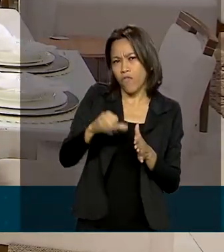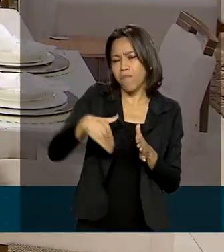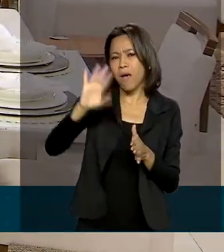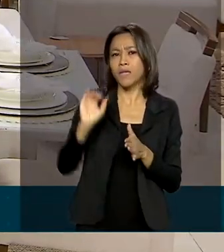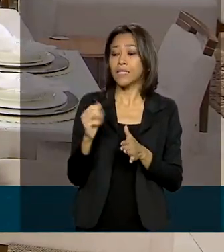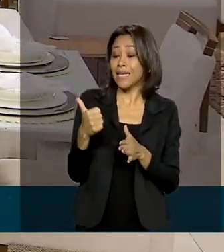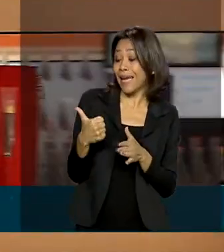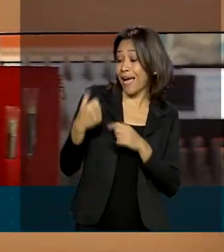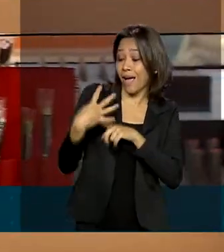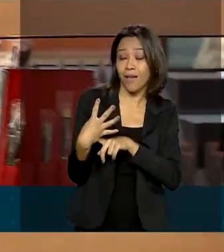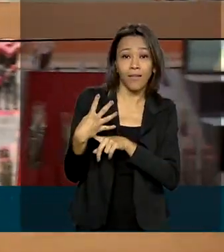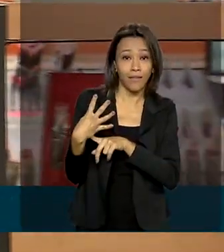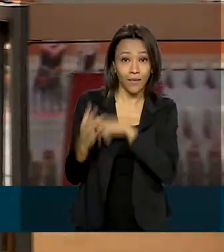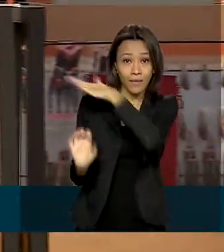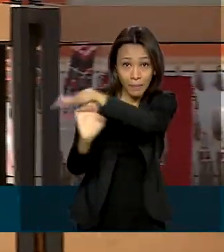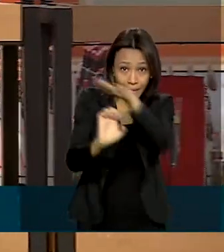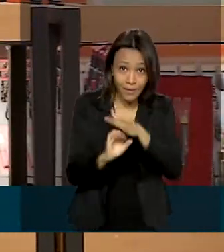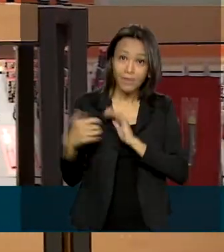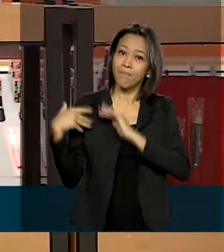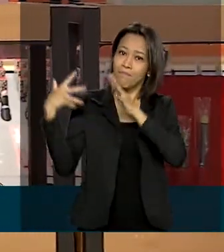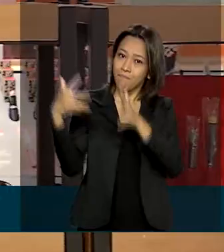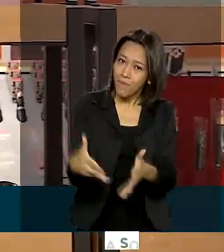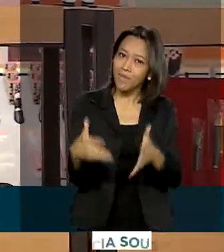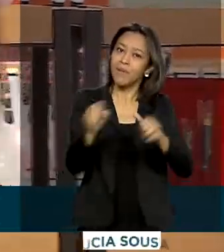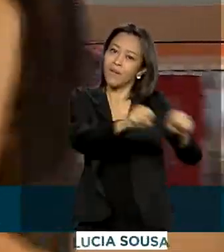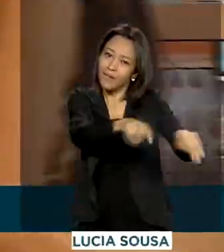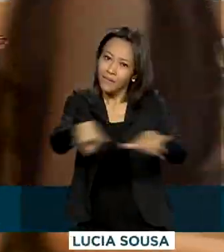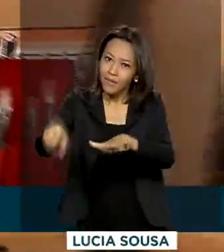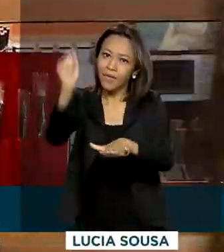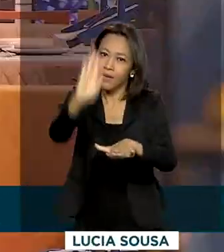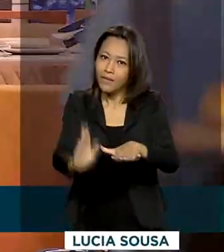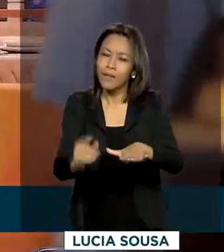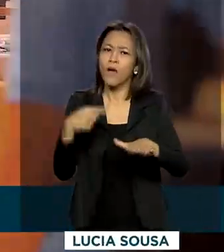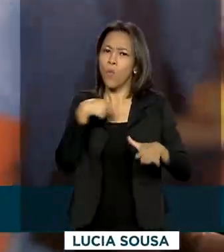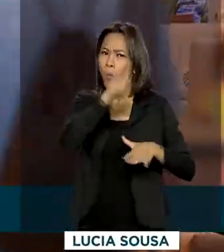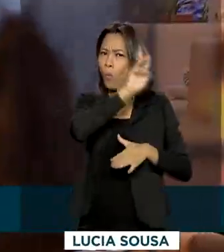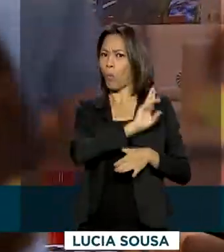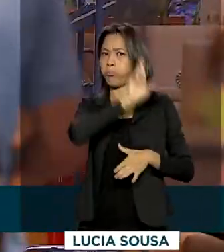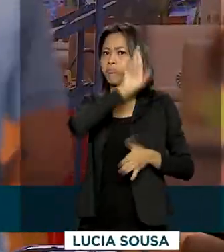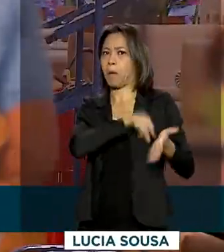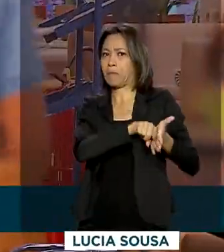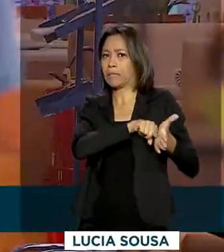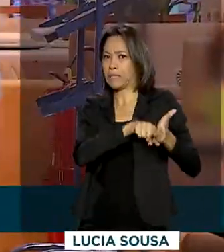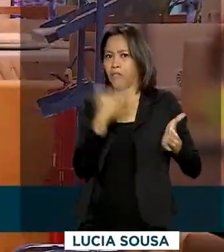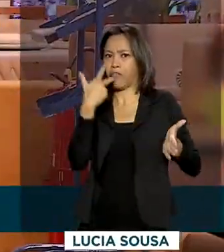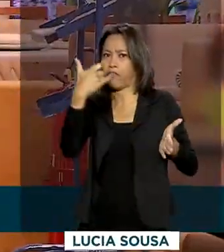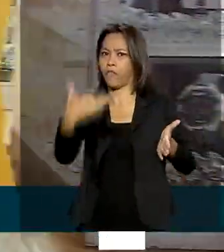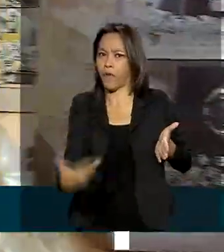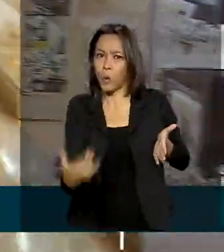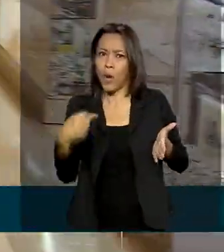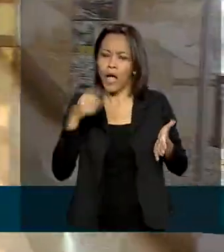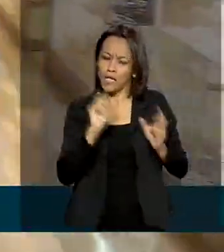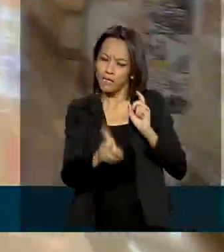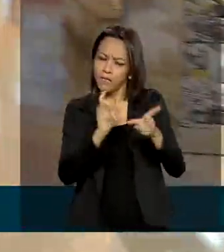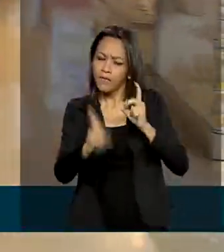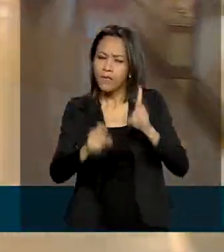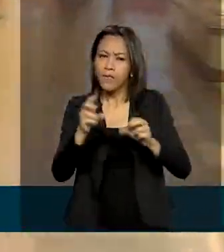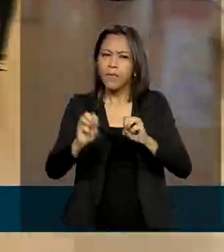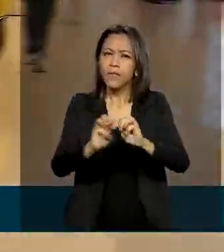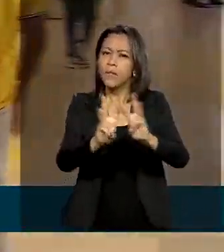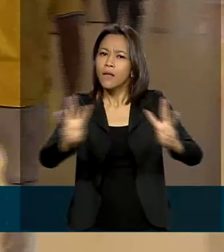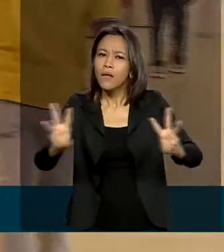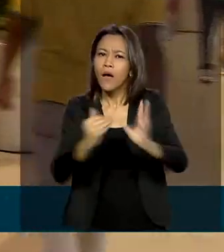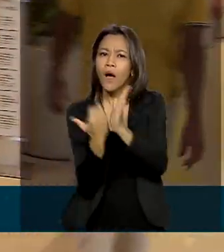participaram da Semana Brasil. De acordo com uma pesquisa da EBIT News, as vendas online durante o período cresceram